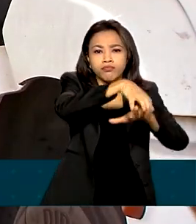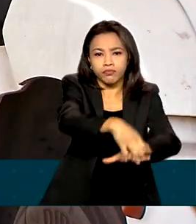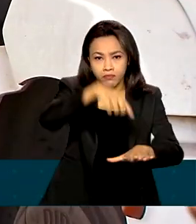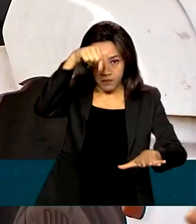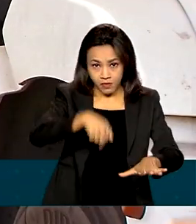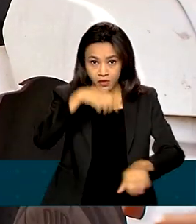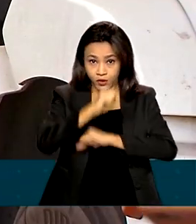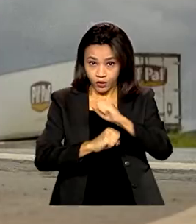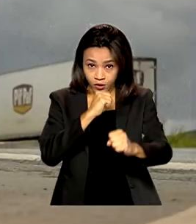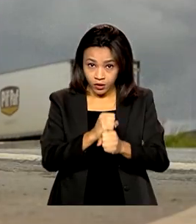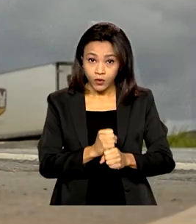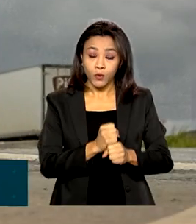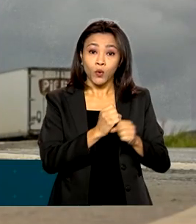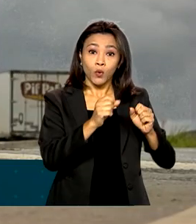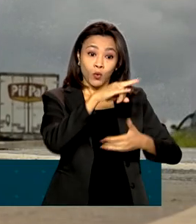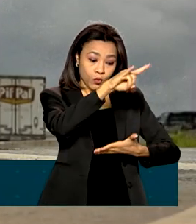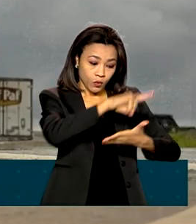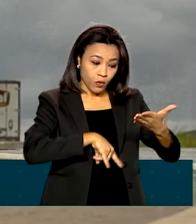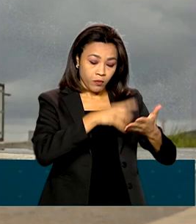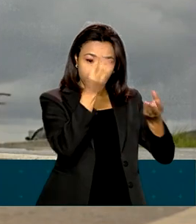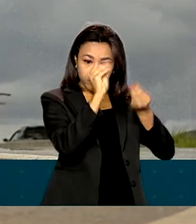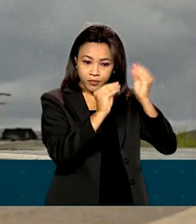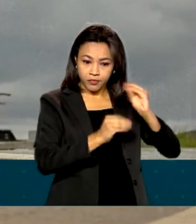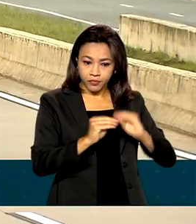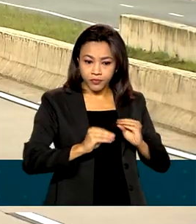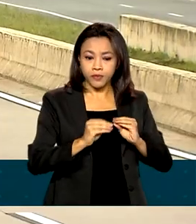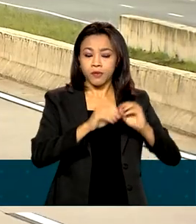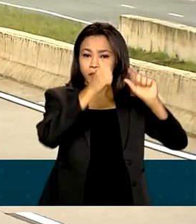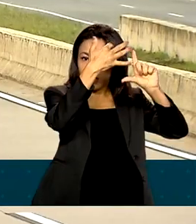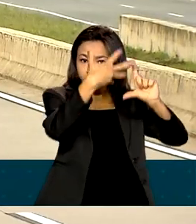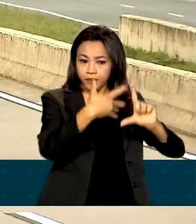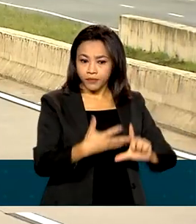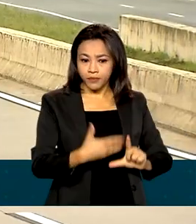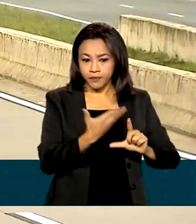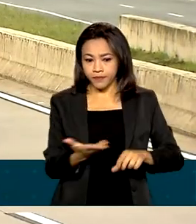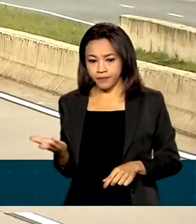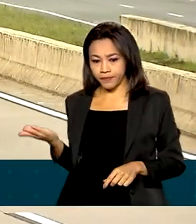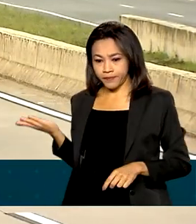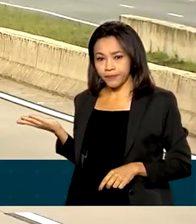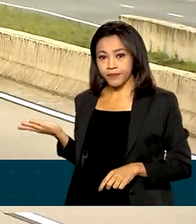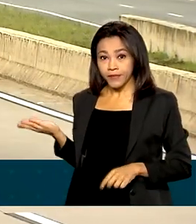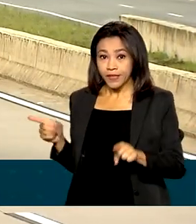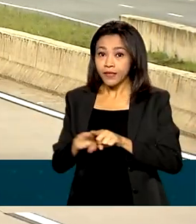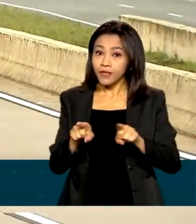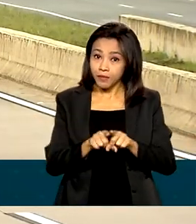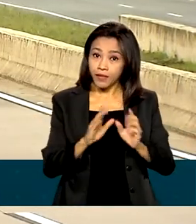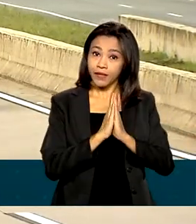O documento deve ser preenchido pelo portal Emprega Brasil ou pelo aplicativo da Carteira de Trabalho Digital.